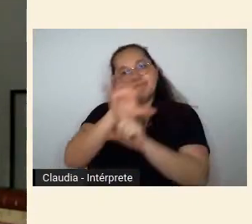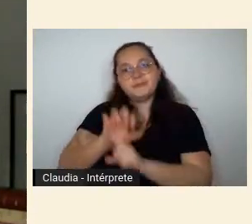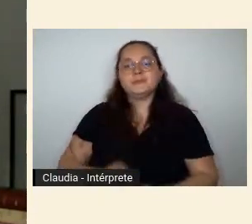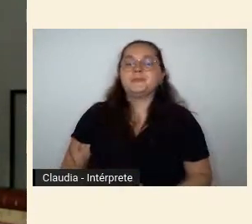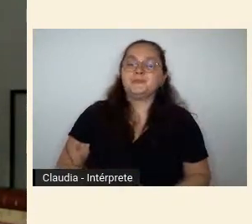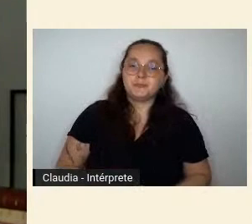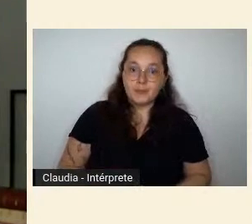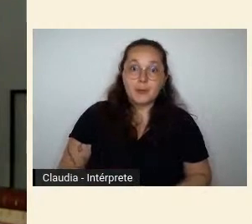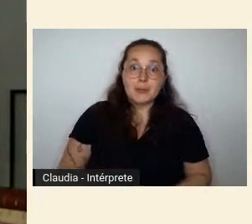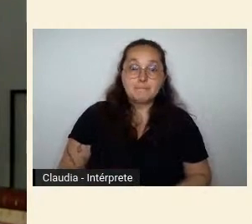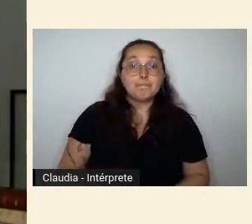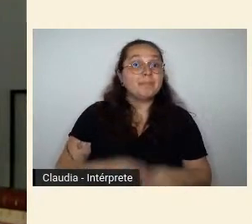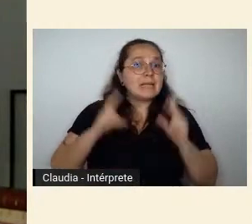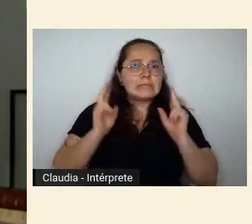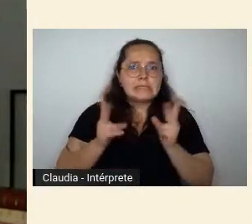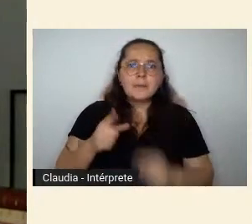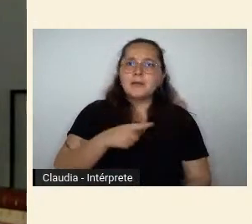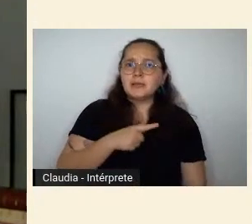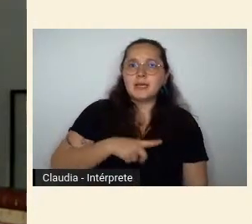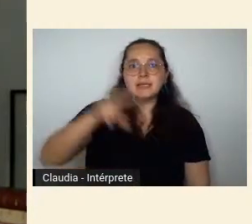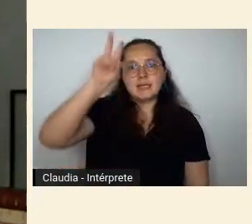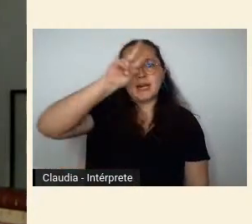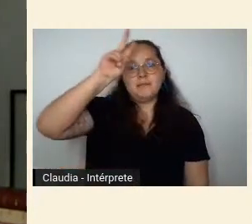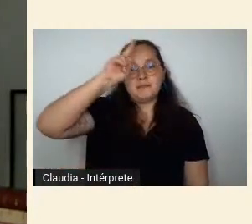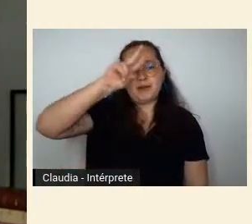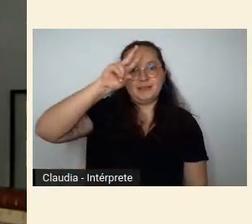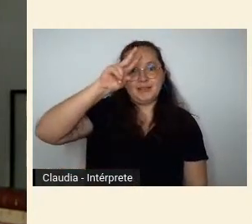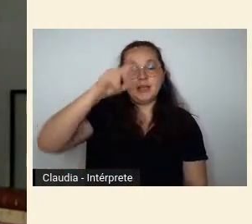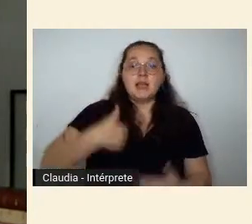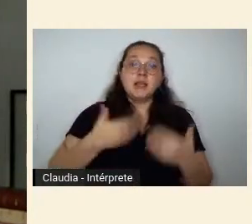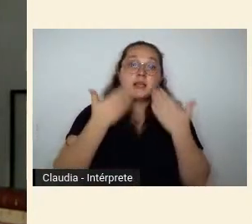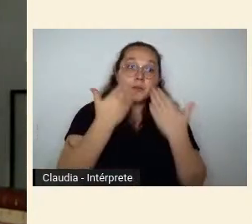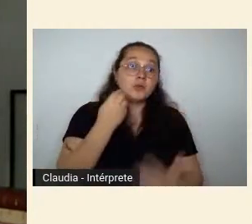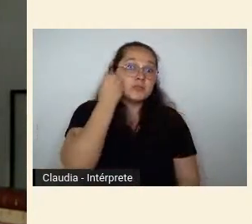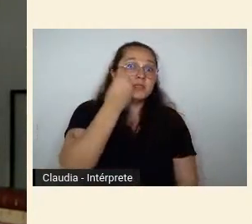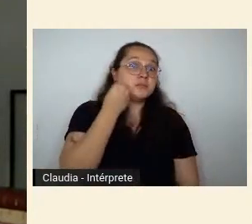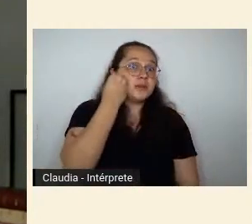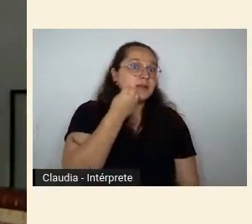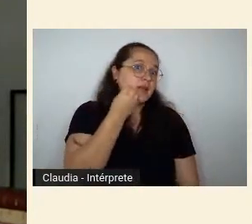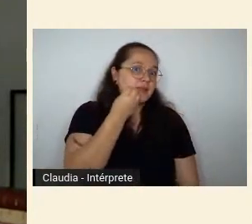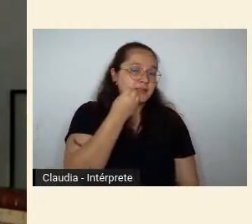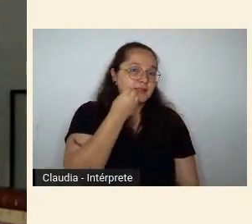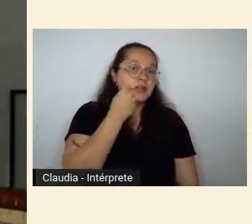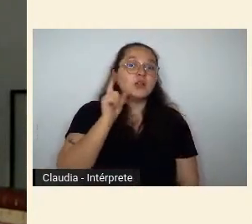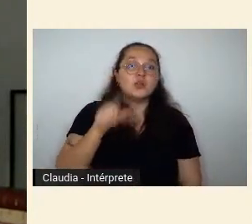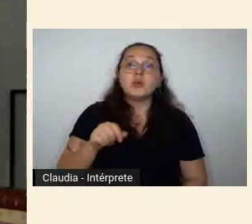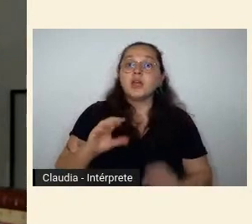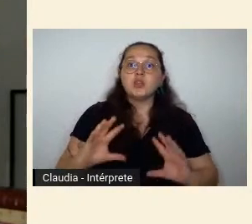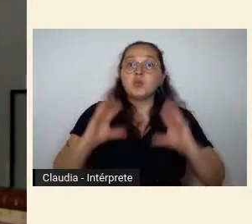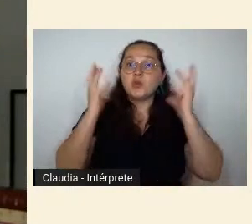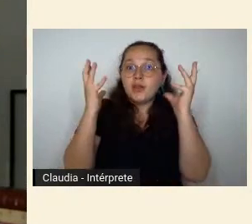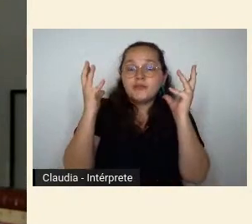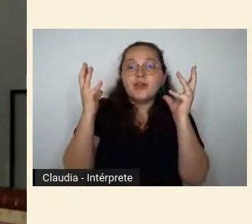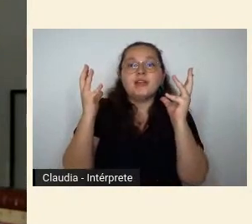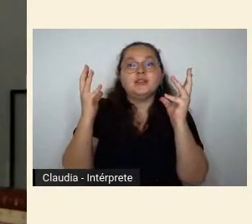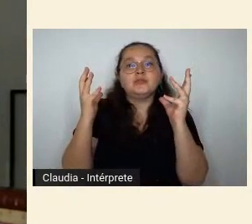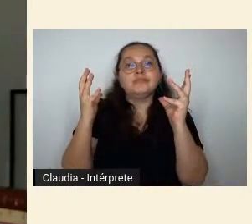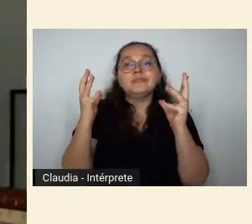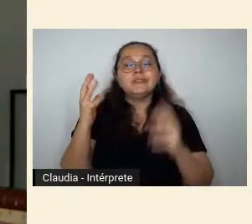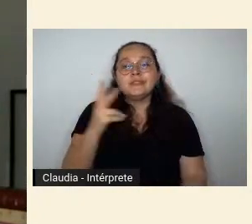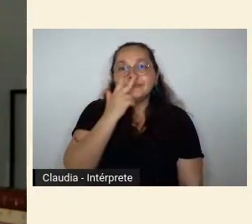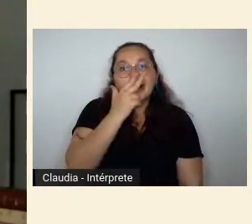secundariza tais experiências ao colocá-las como meros resultados locais de um evento distante sem aspirações nacionais